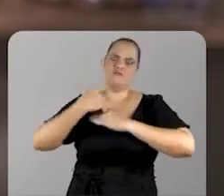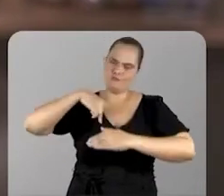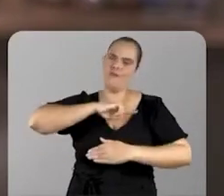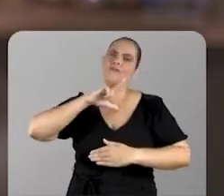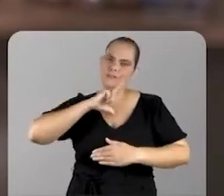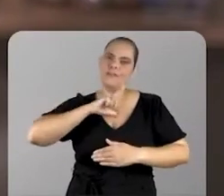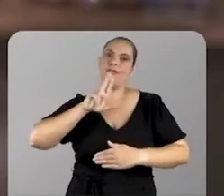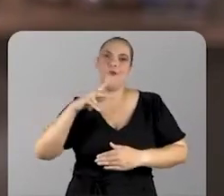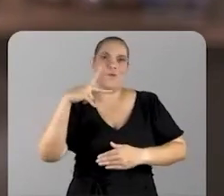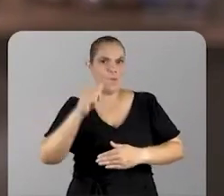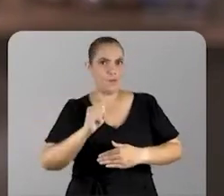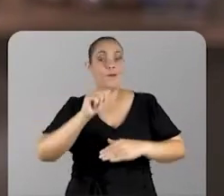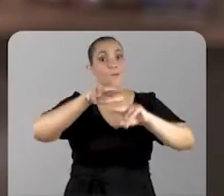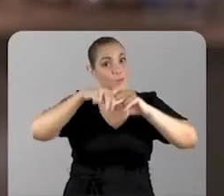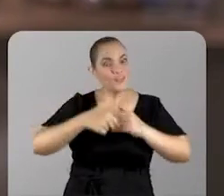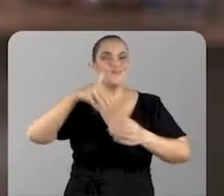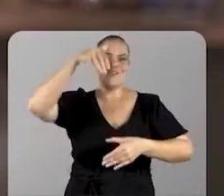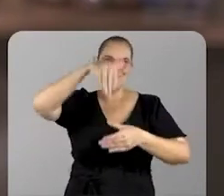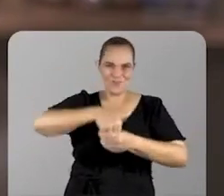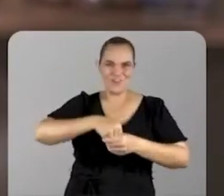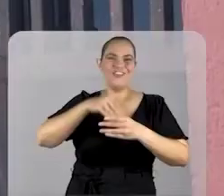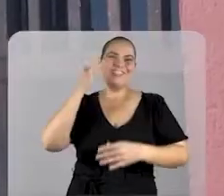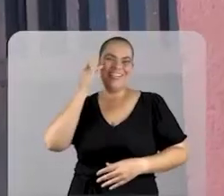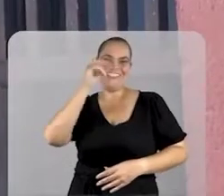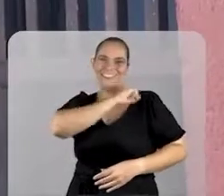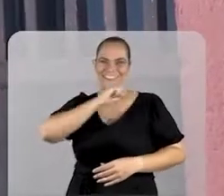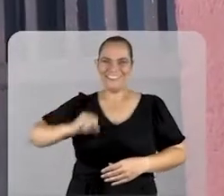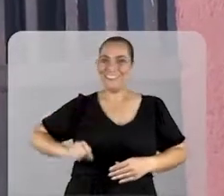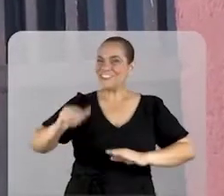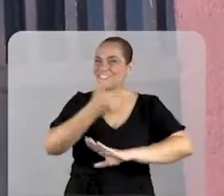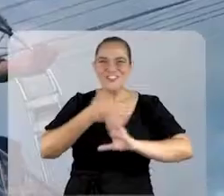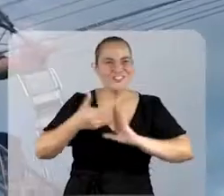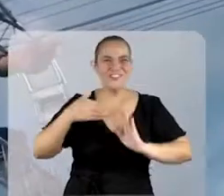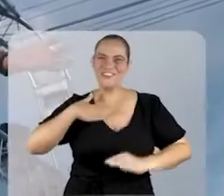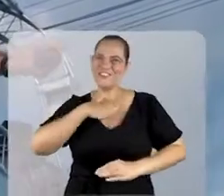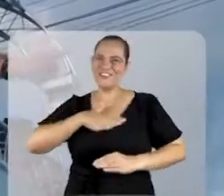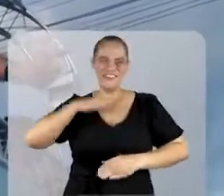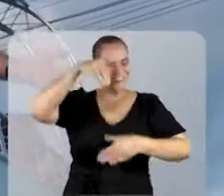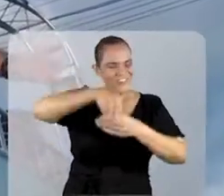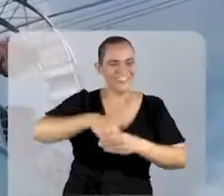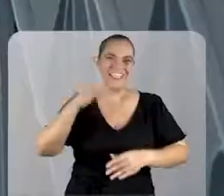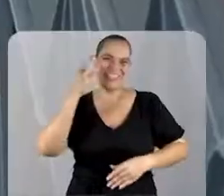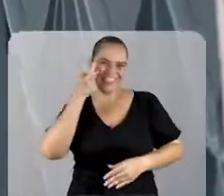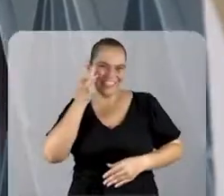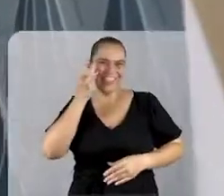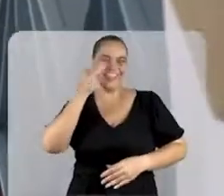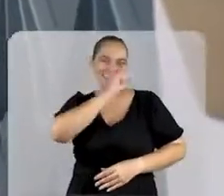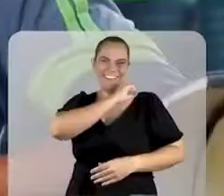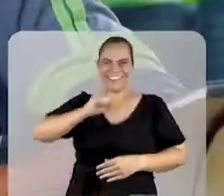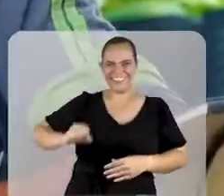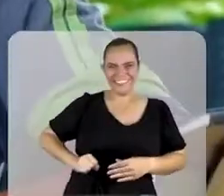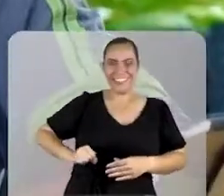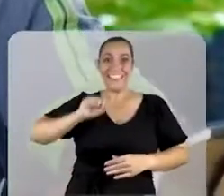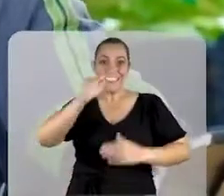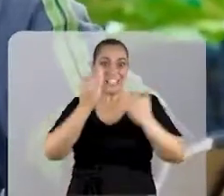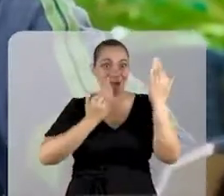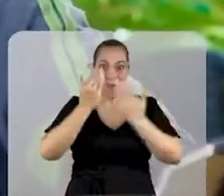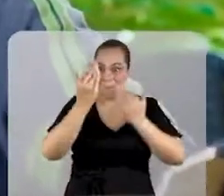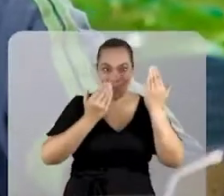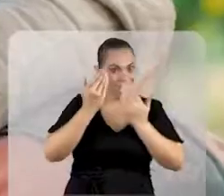opção. E por isso que eu voto em Carlos Eduardo para o Senado. povo todo aprovou, bota a Carlos Senador, quem compara diz que sim.